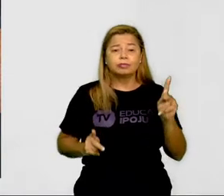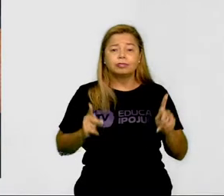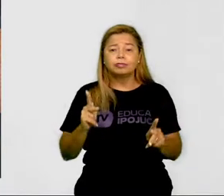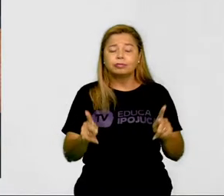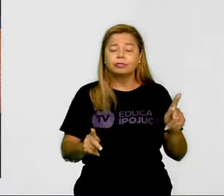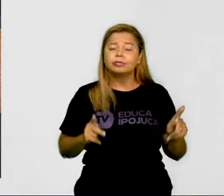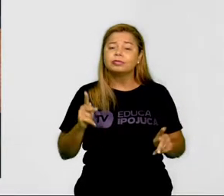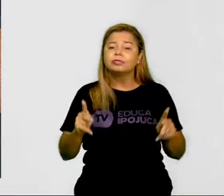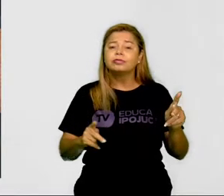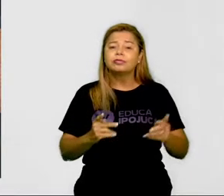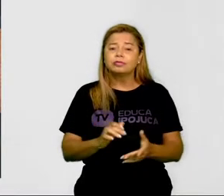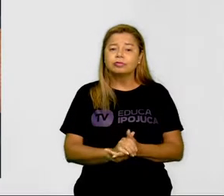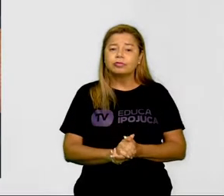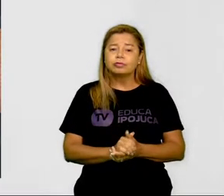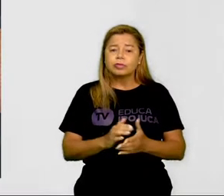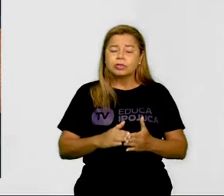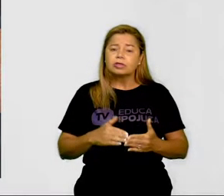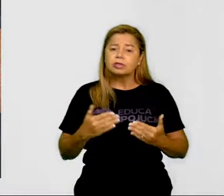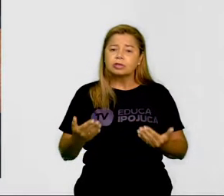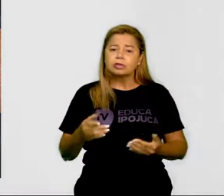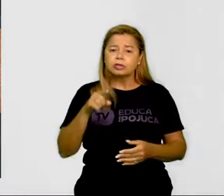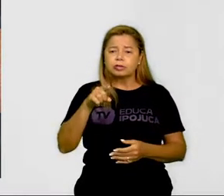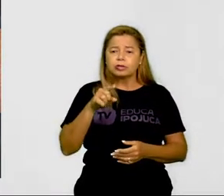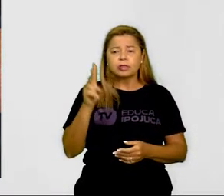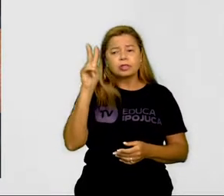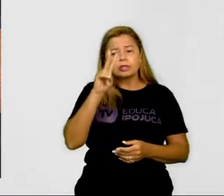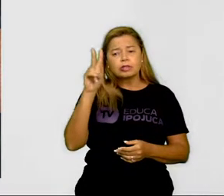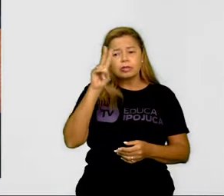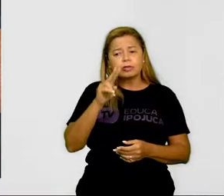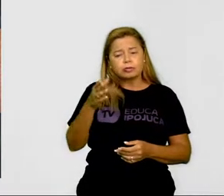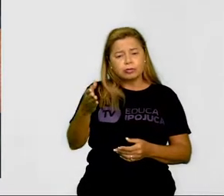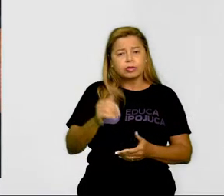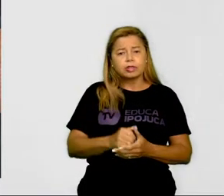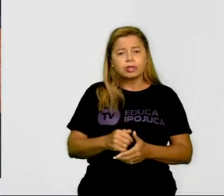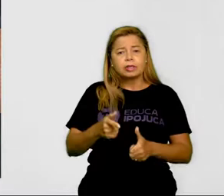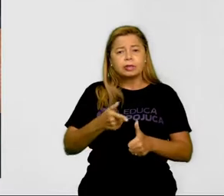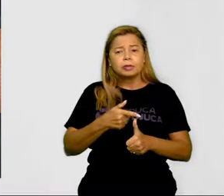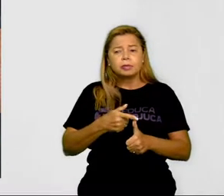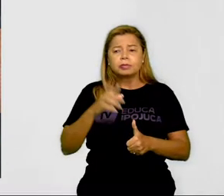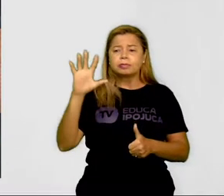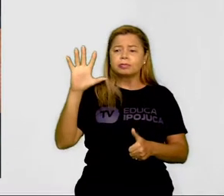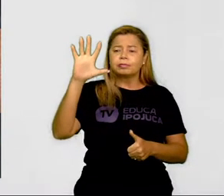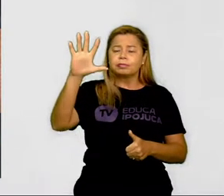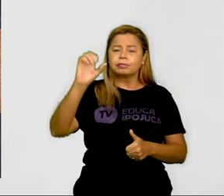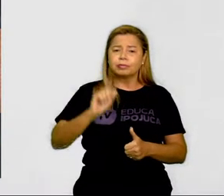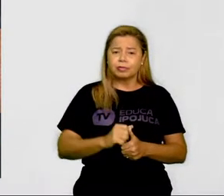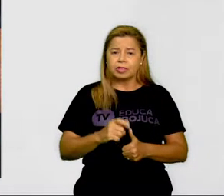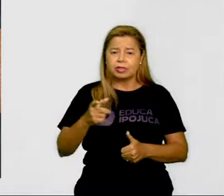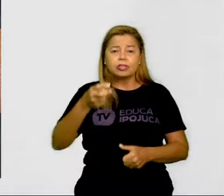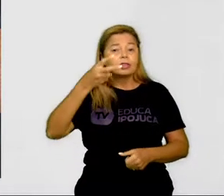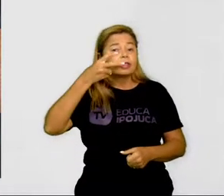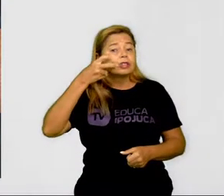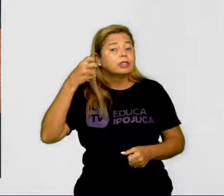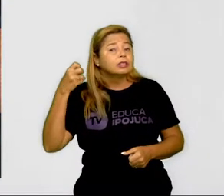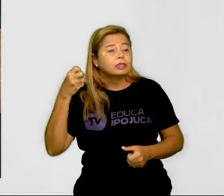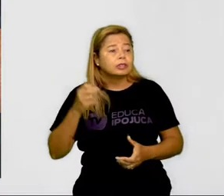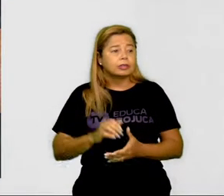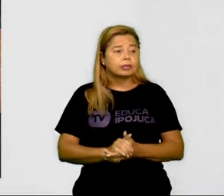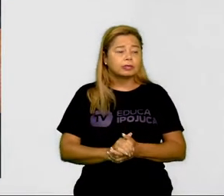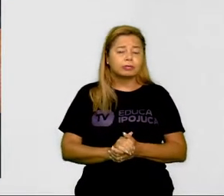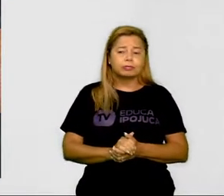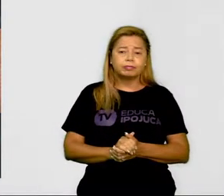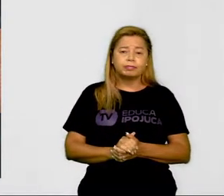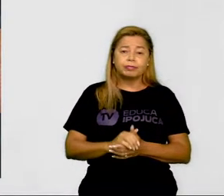observa essa imagem, você diz, ó, essa primeira imagem é indígena, ó,